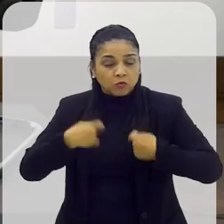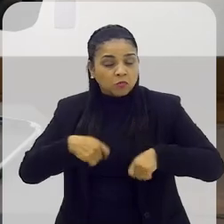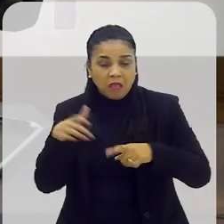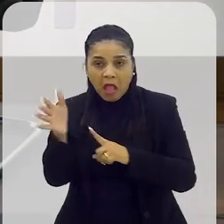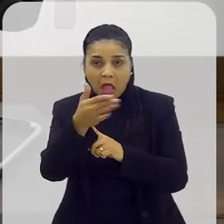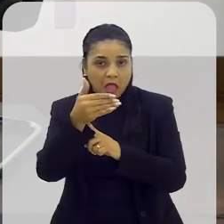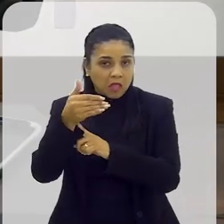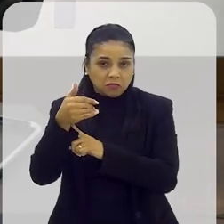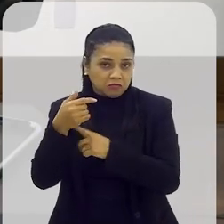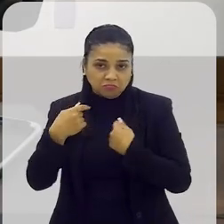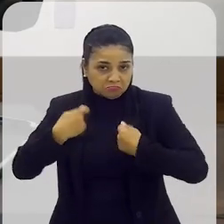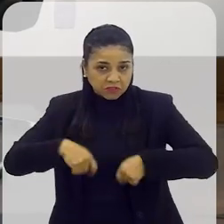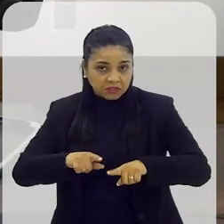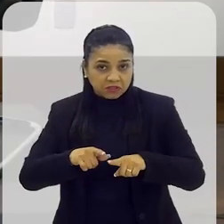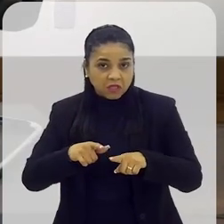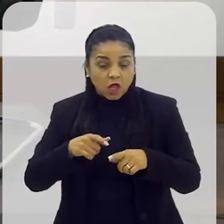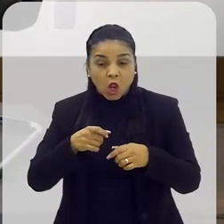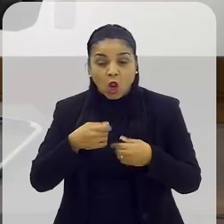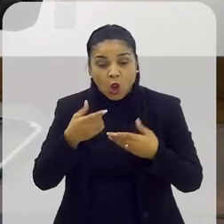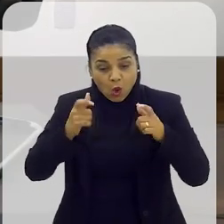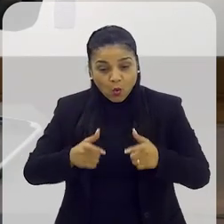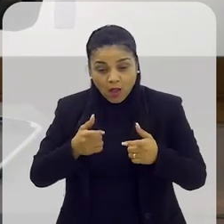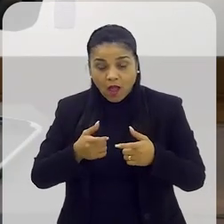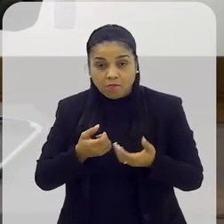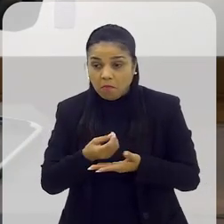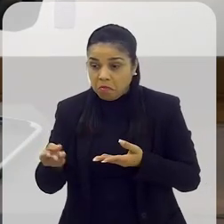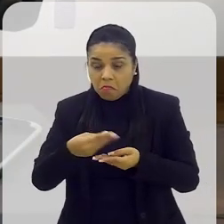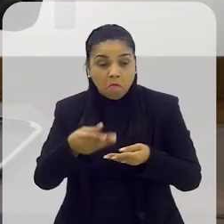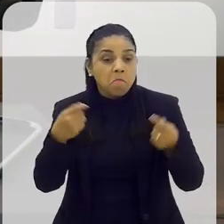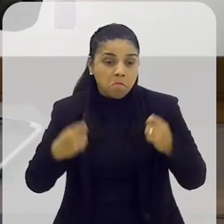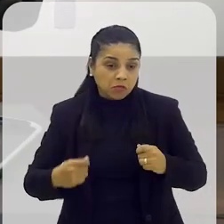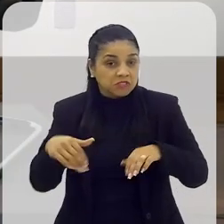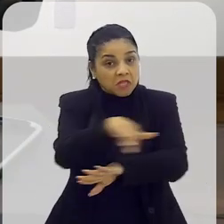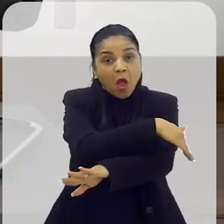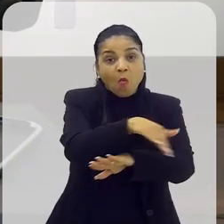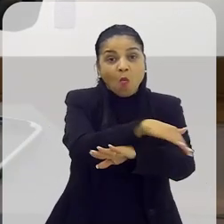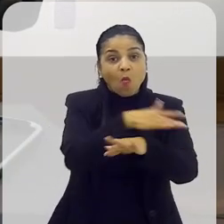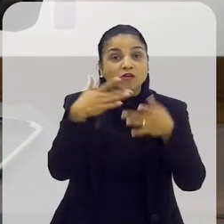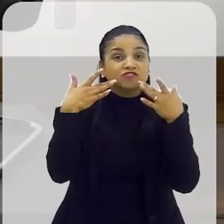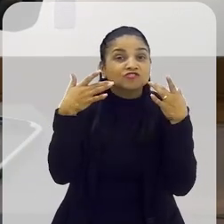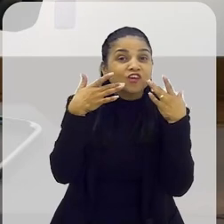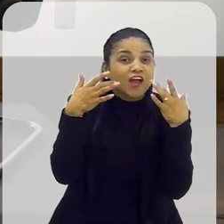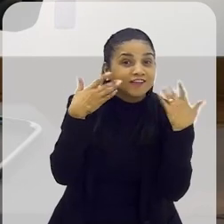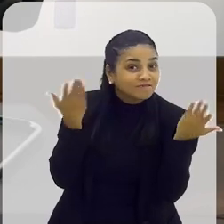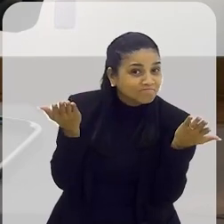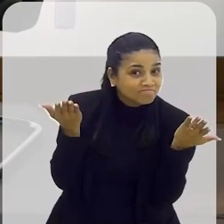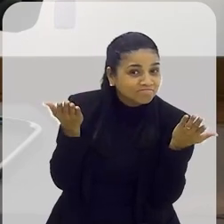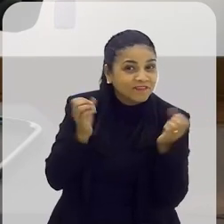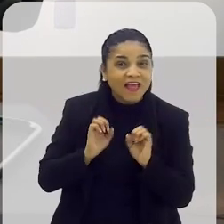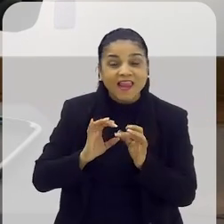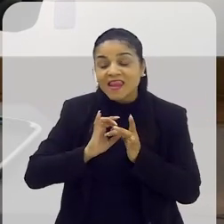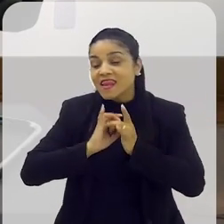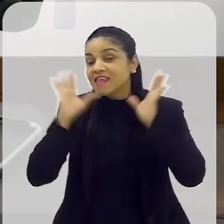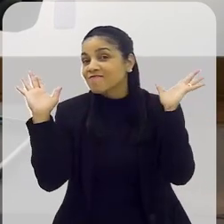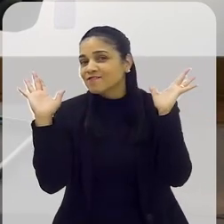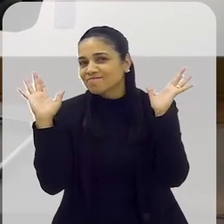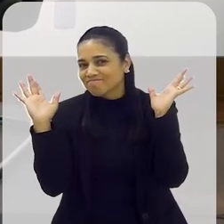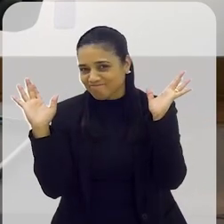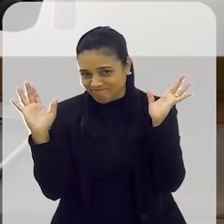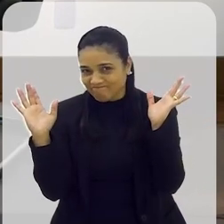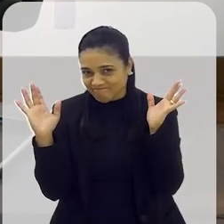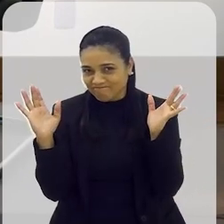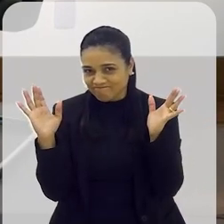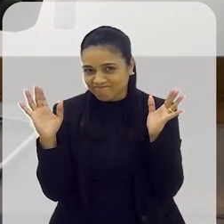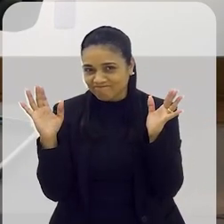todo o aparato tecnológico, não precisa de um lugar para distribuir, a gente pode fazer na rua se a gente quiser. Não precisa de... Isso é...